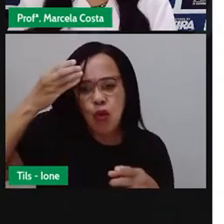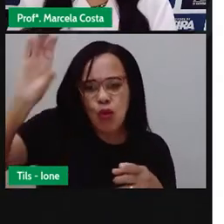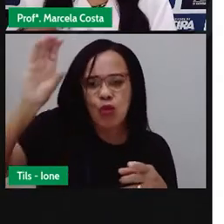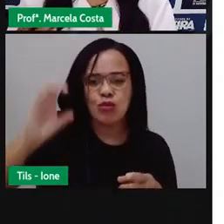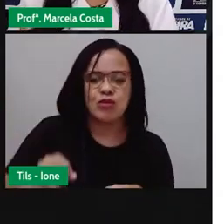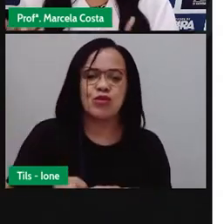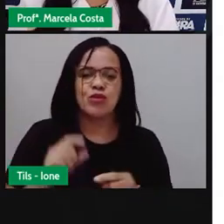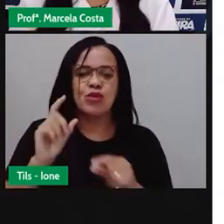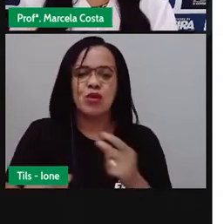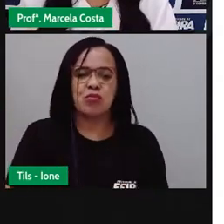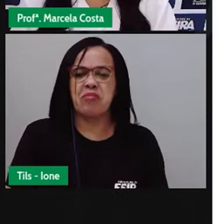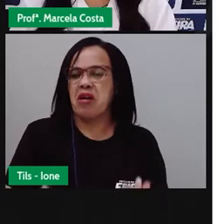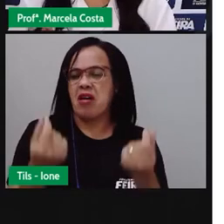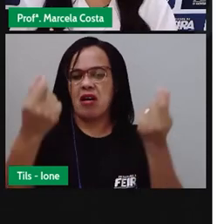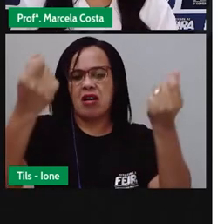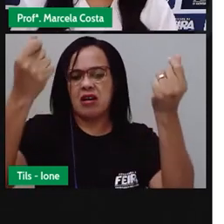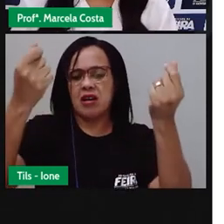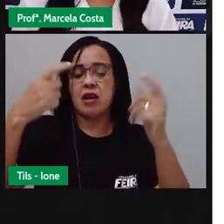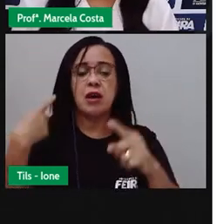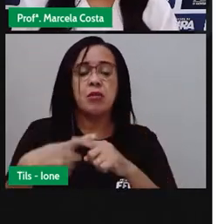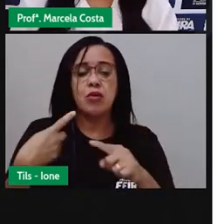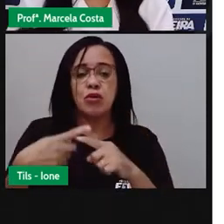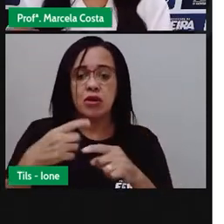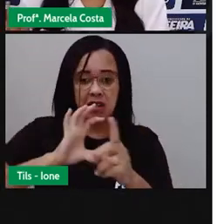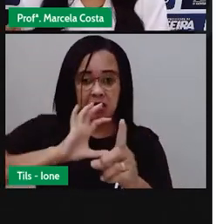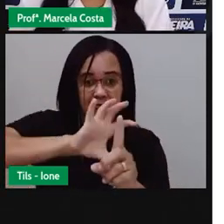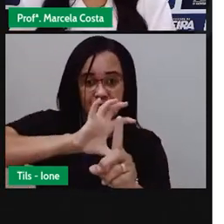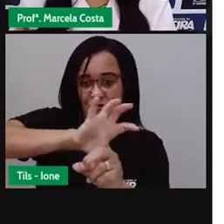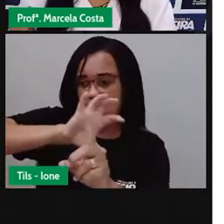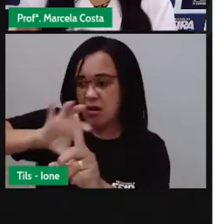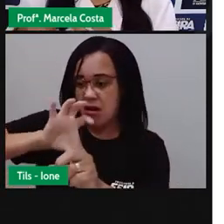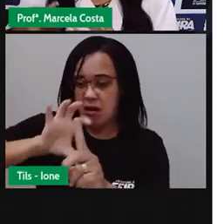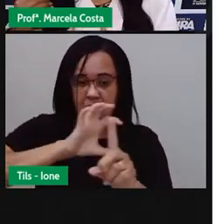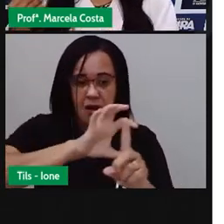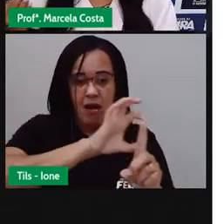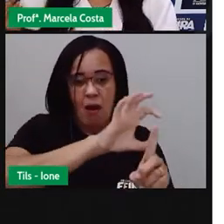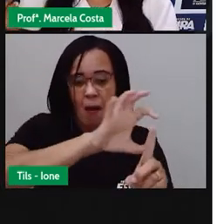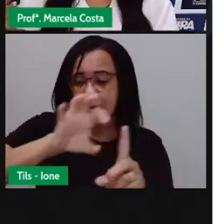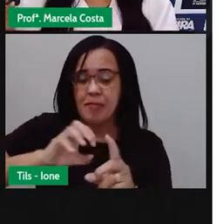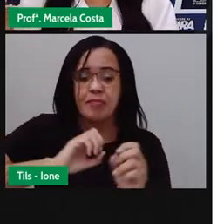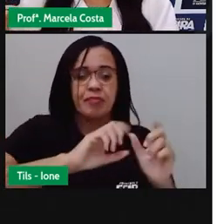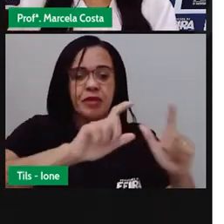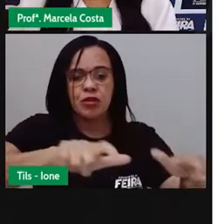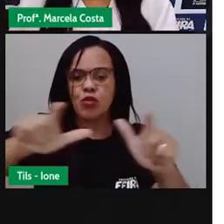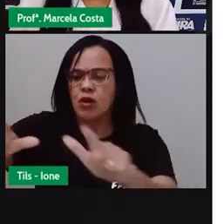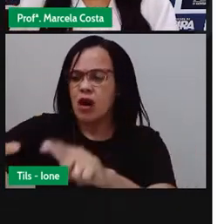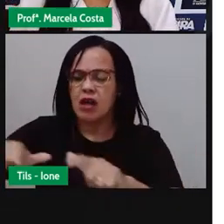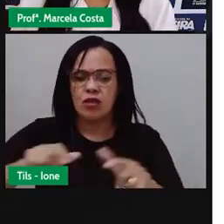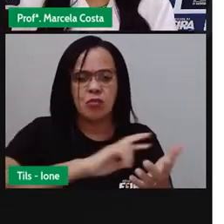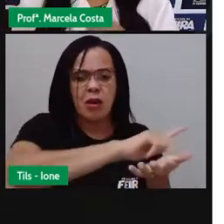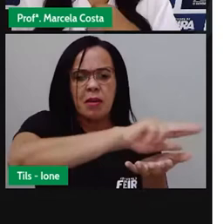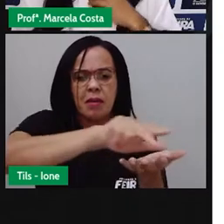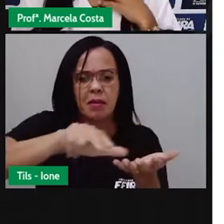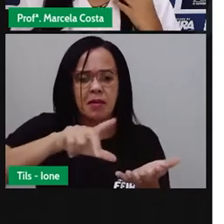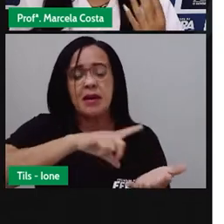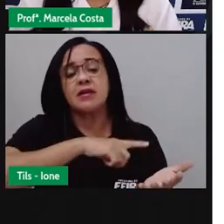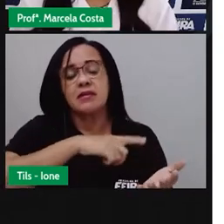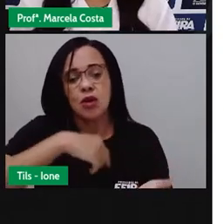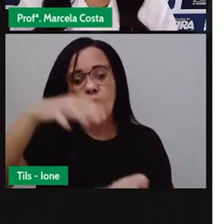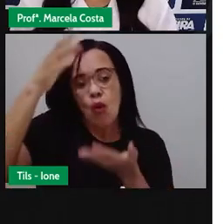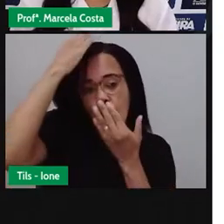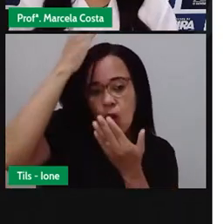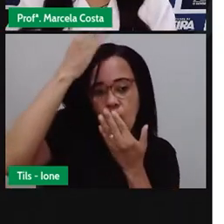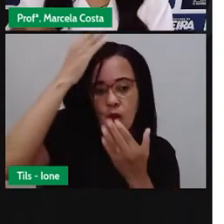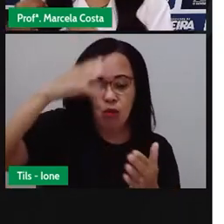influência dos europeus que aqui viviam, dos indígenas e dos